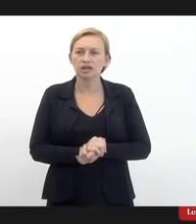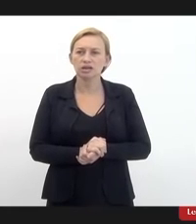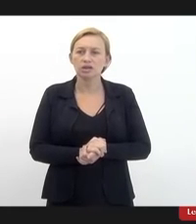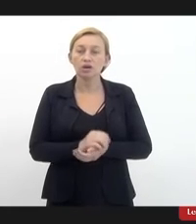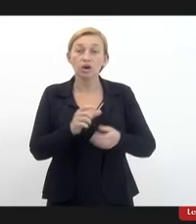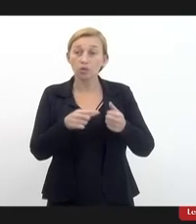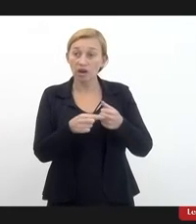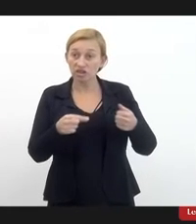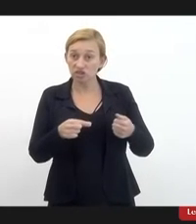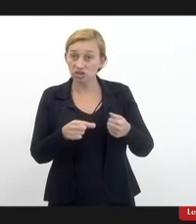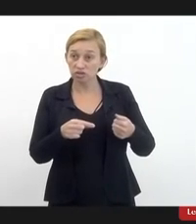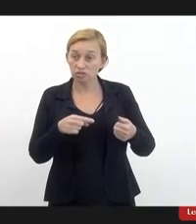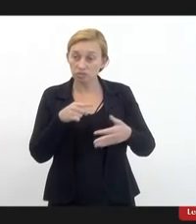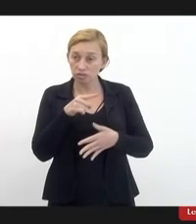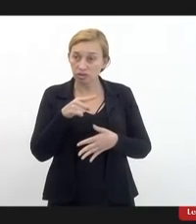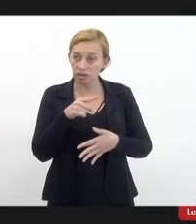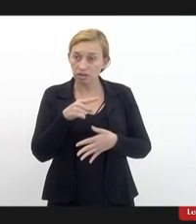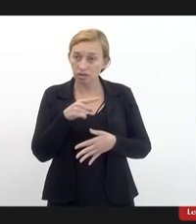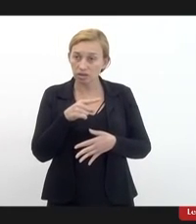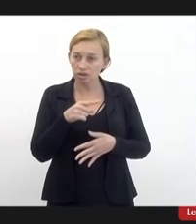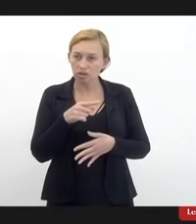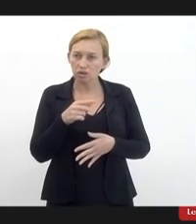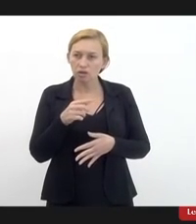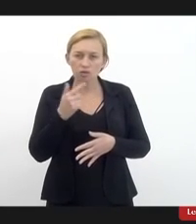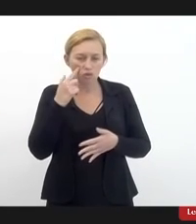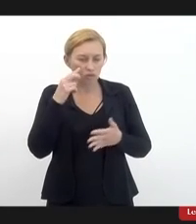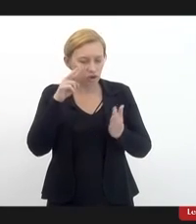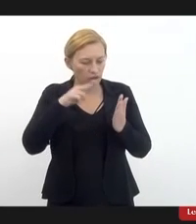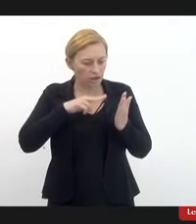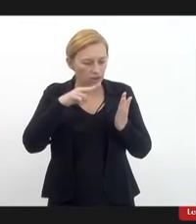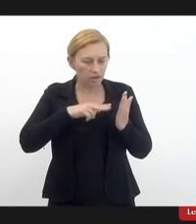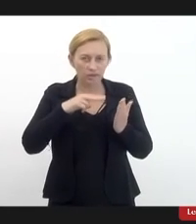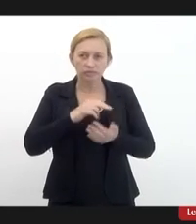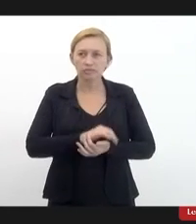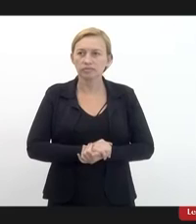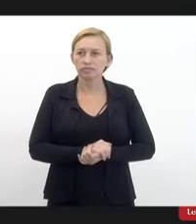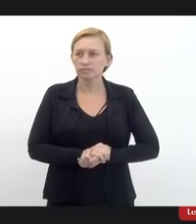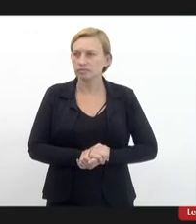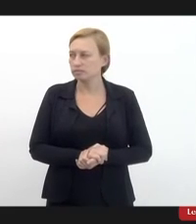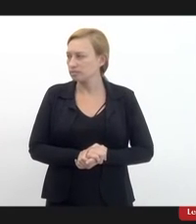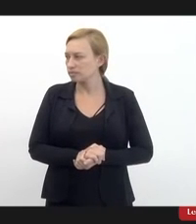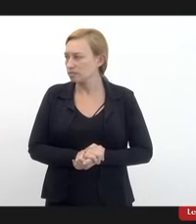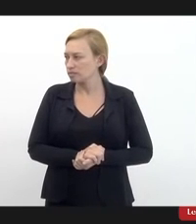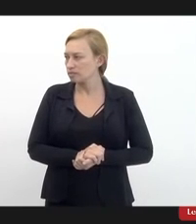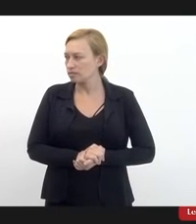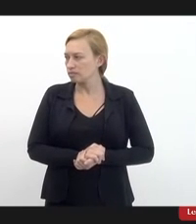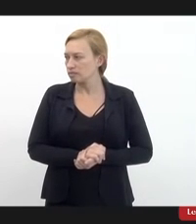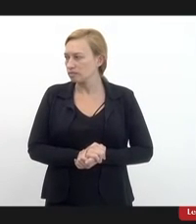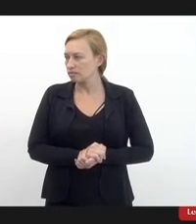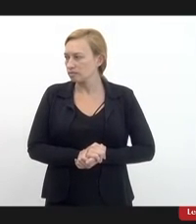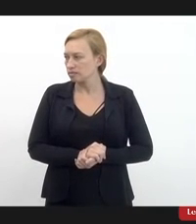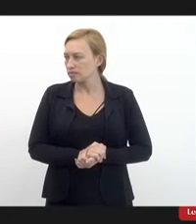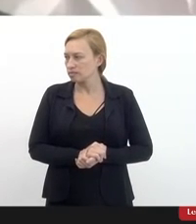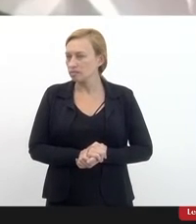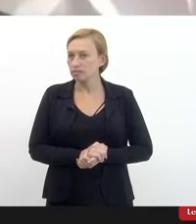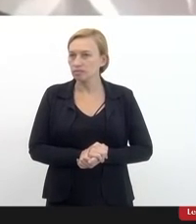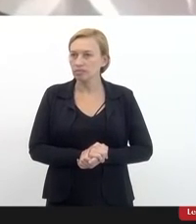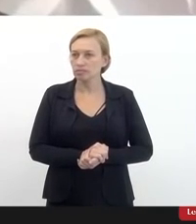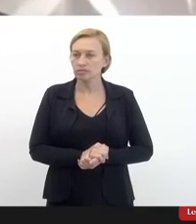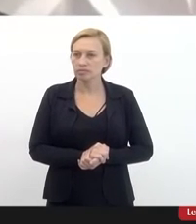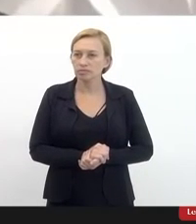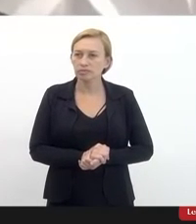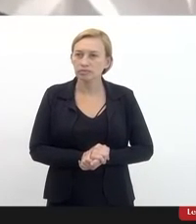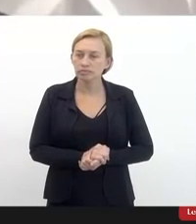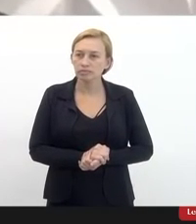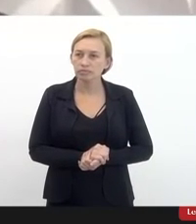artigo é só um pouquinho aqui que eu vou ler é é é que deixou